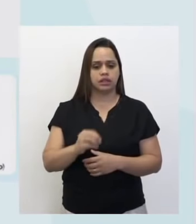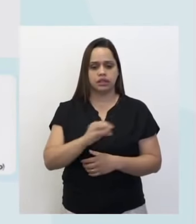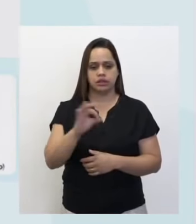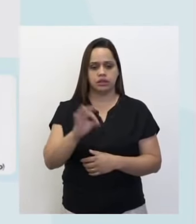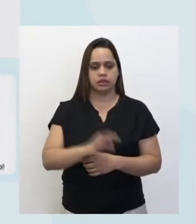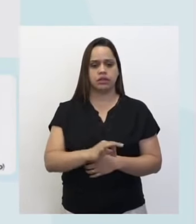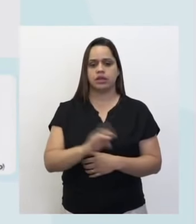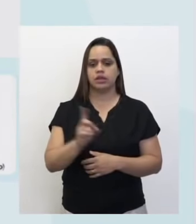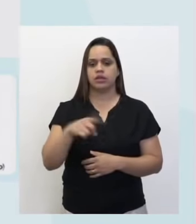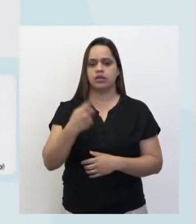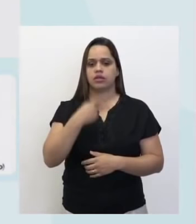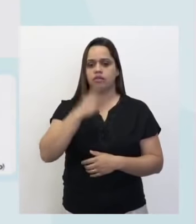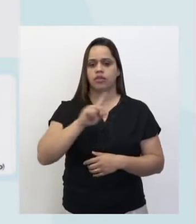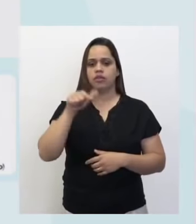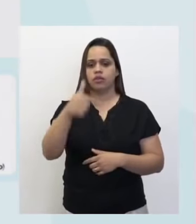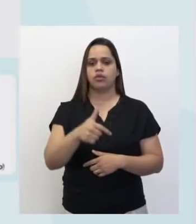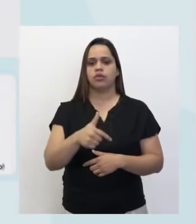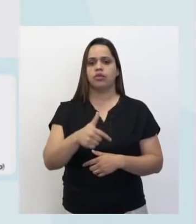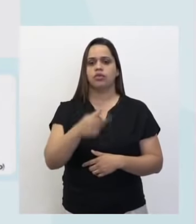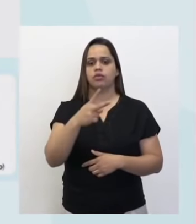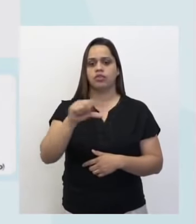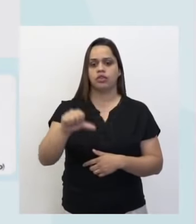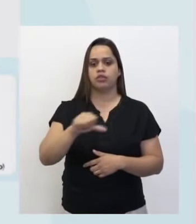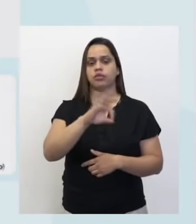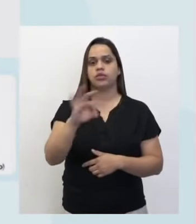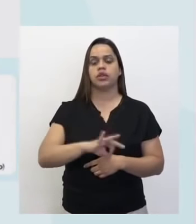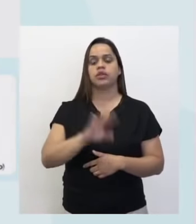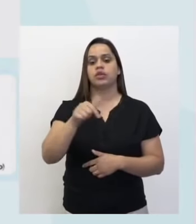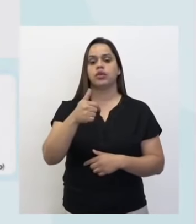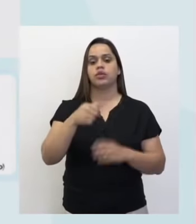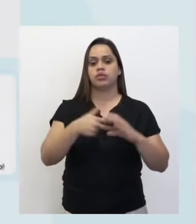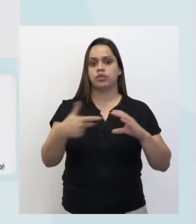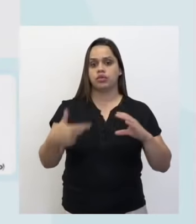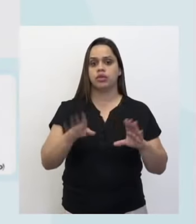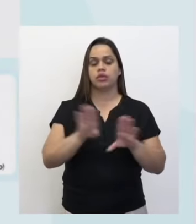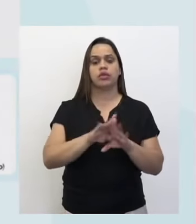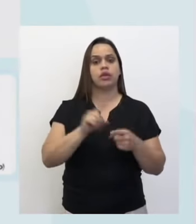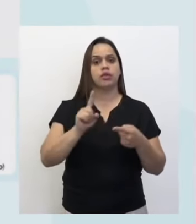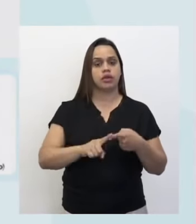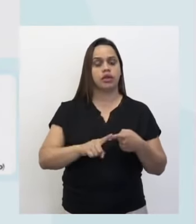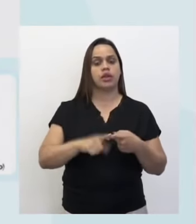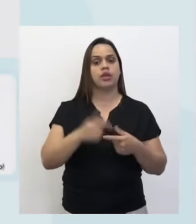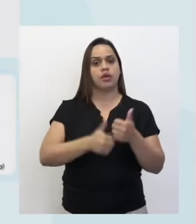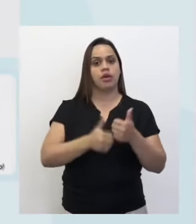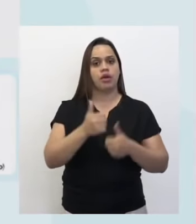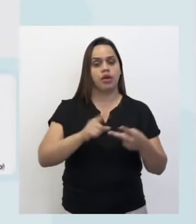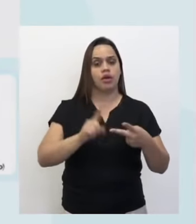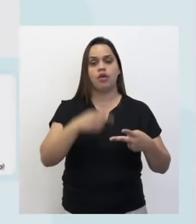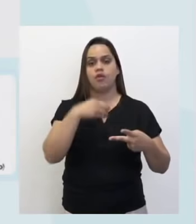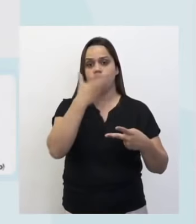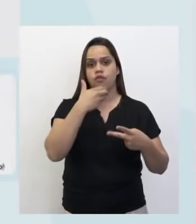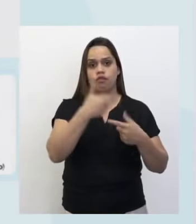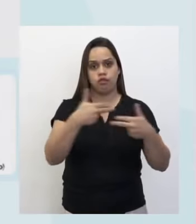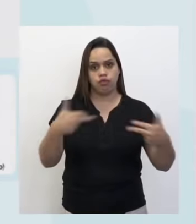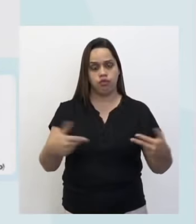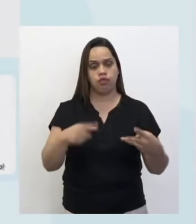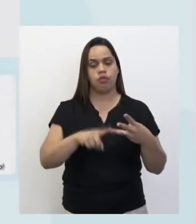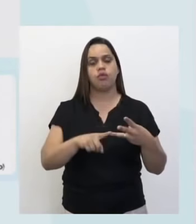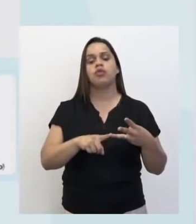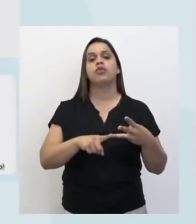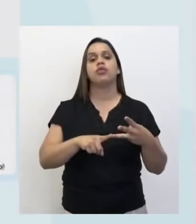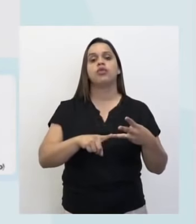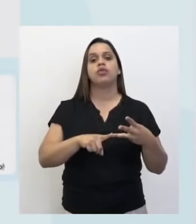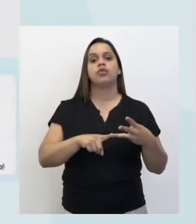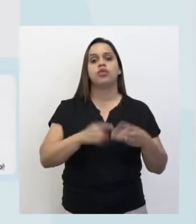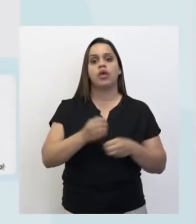de agricultura. Então nós temos características de concentração, o arroz, a fruticultura principalmente e a cana